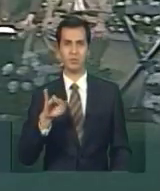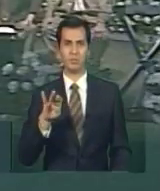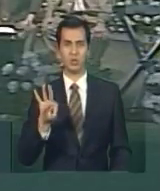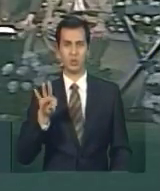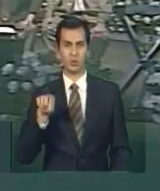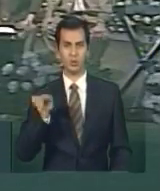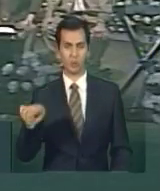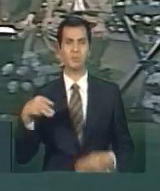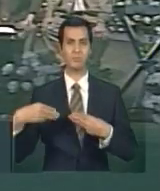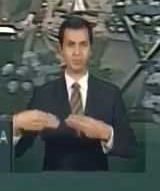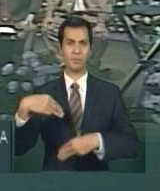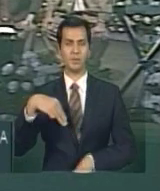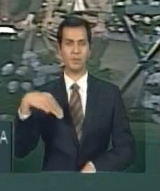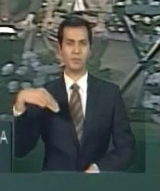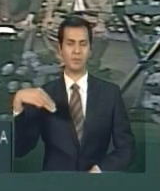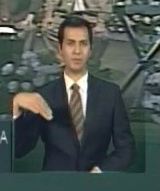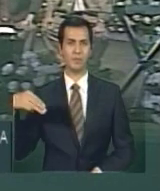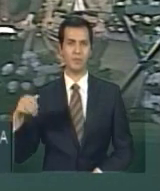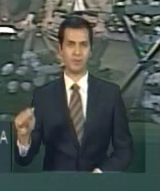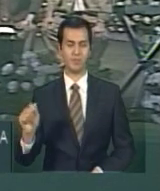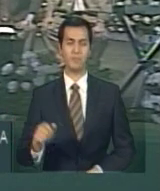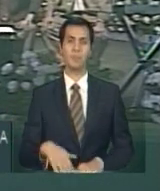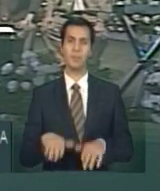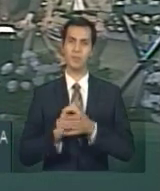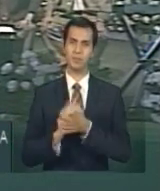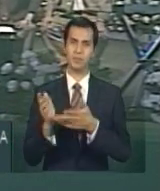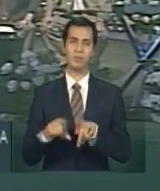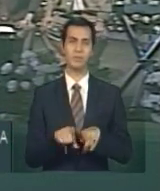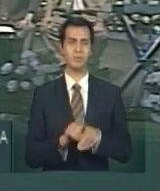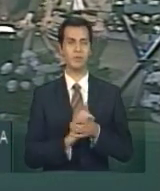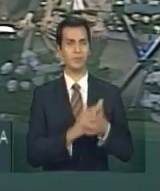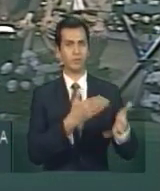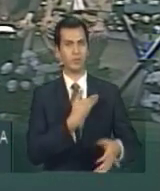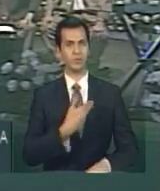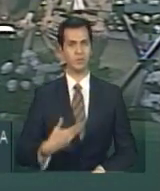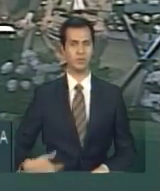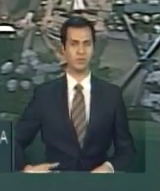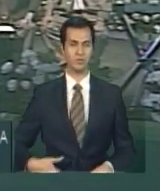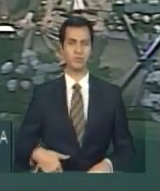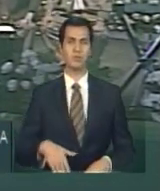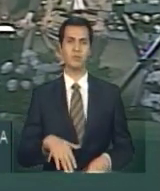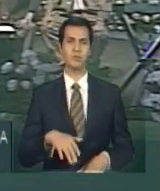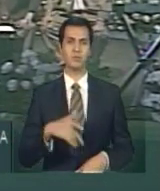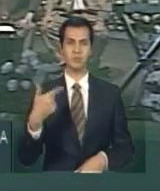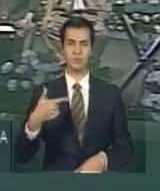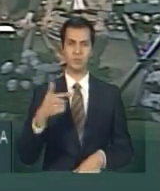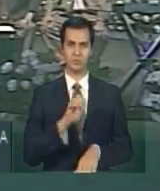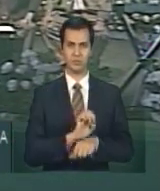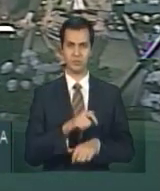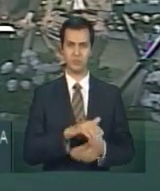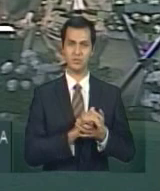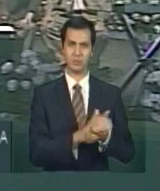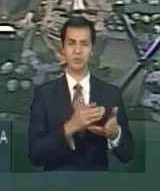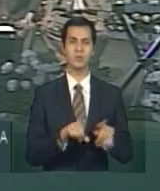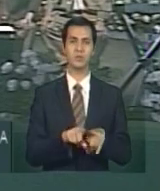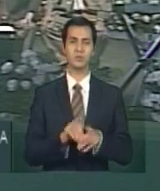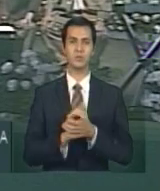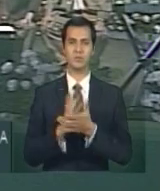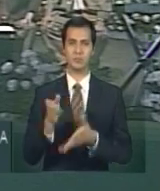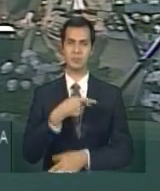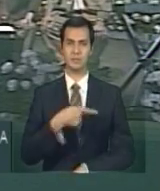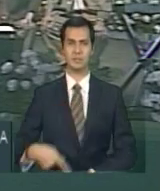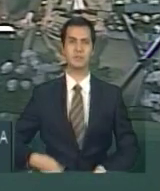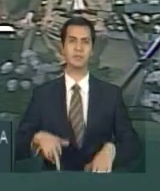Meu querido companheiro vice-governador de Estado, Beto Grego. Caro, excelentíssimo senhor presidente da